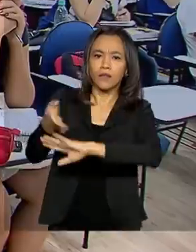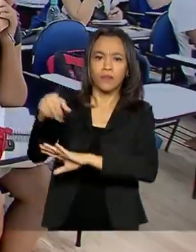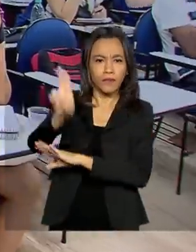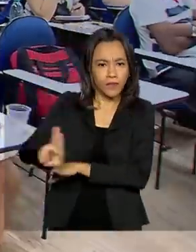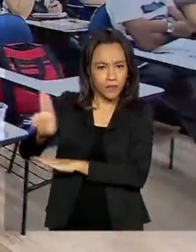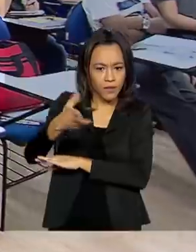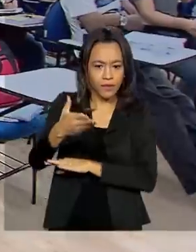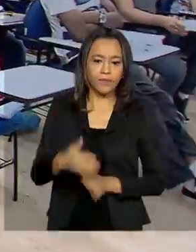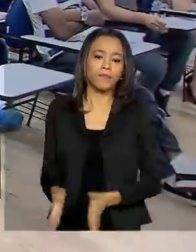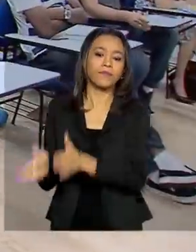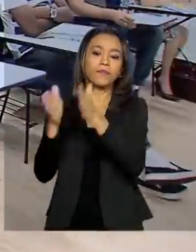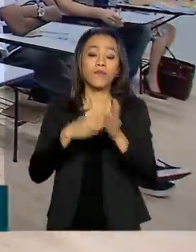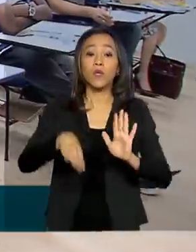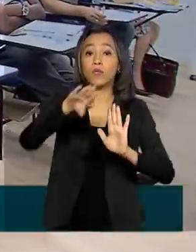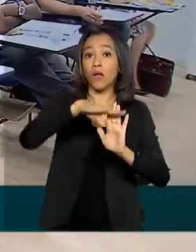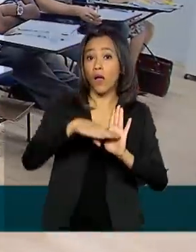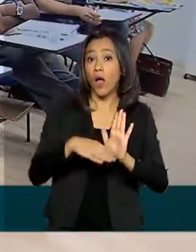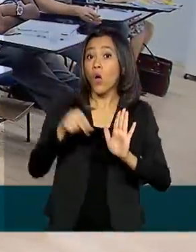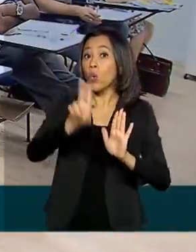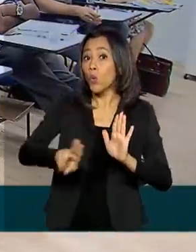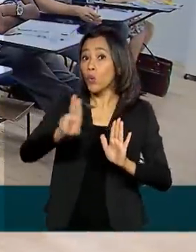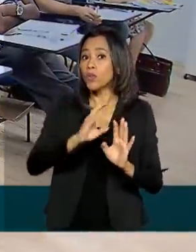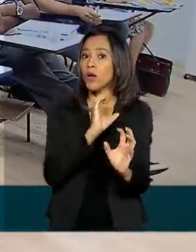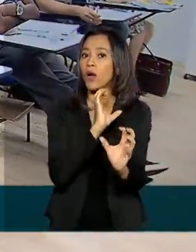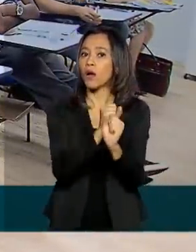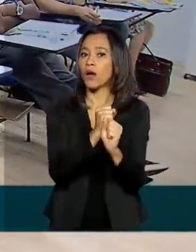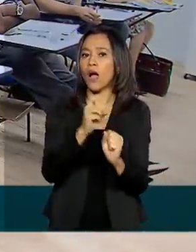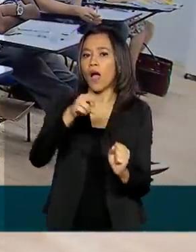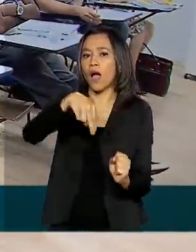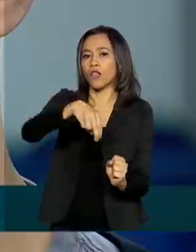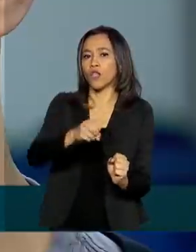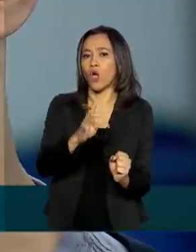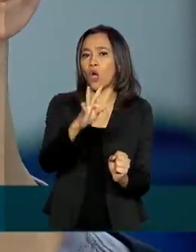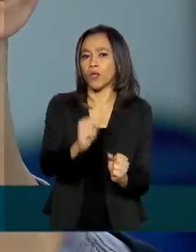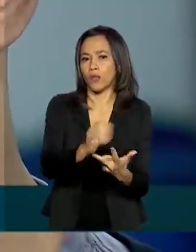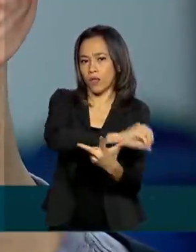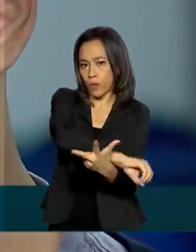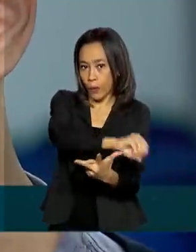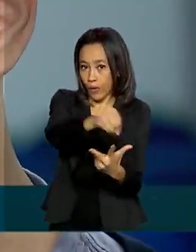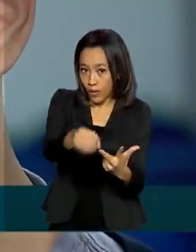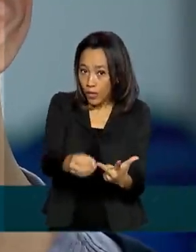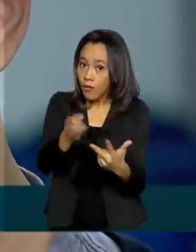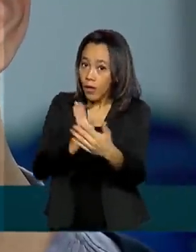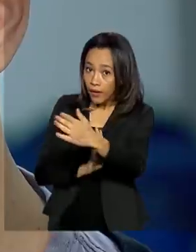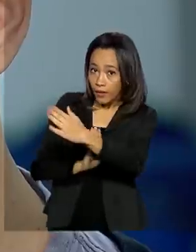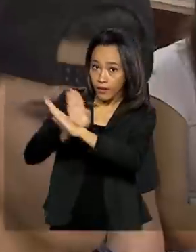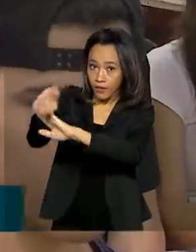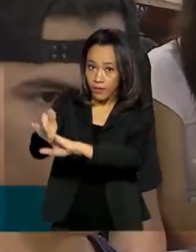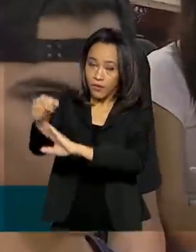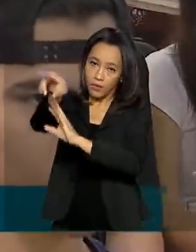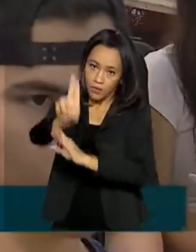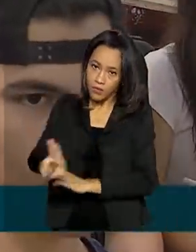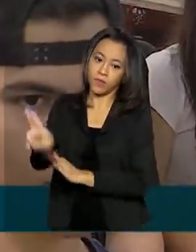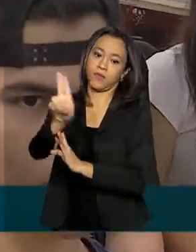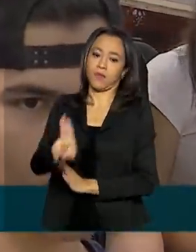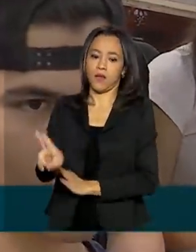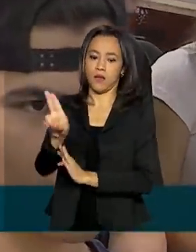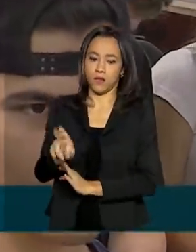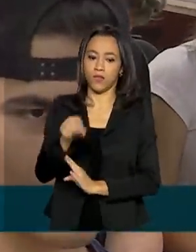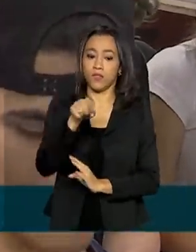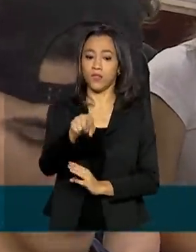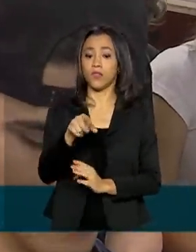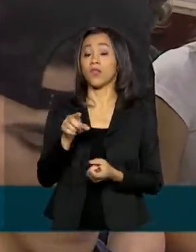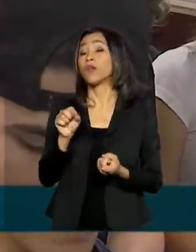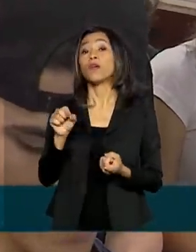Os programas utilizam a nota do Exame Nacional do Ensino Médio, o Enem, para o acesso ao ensino superior em